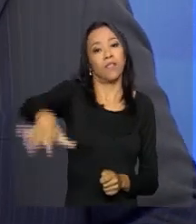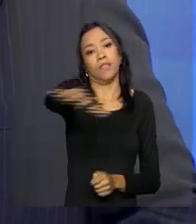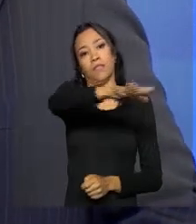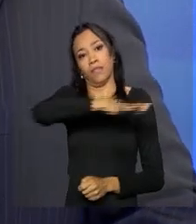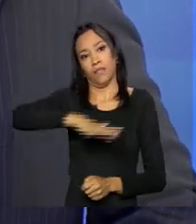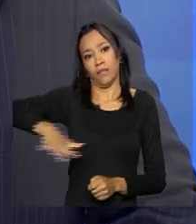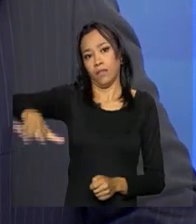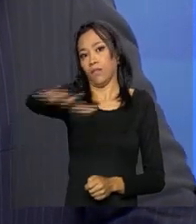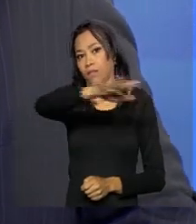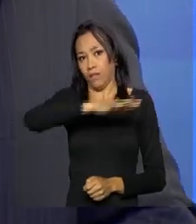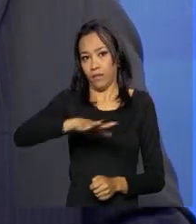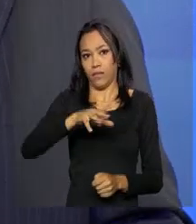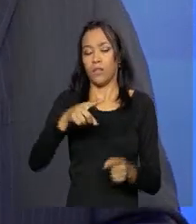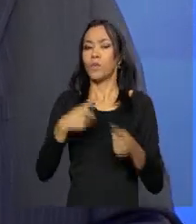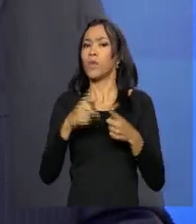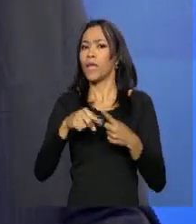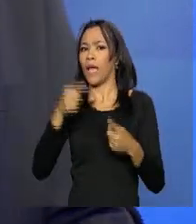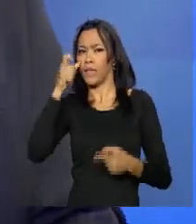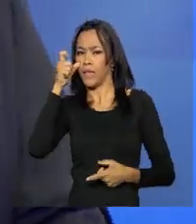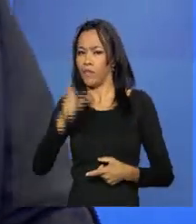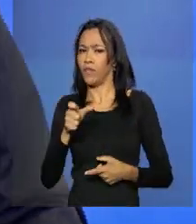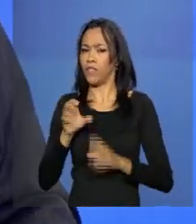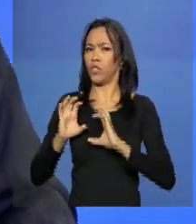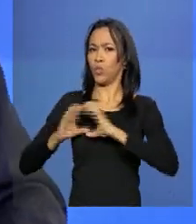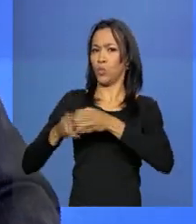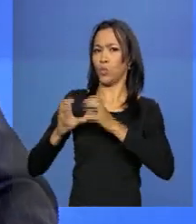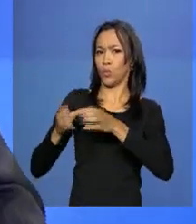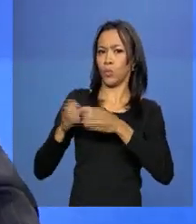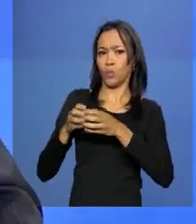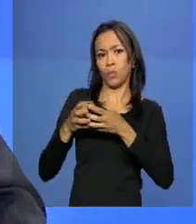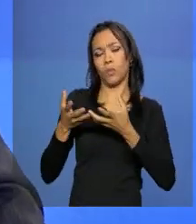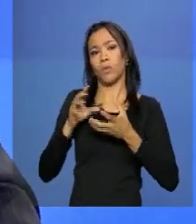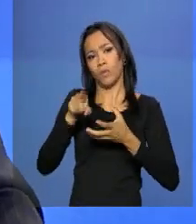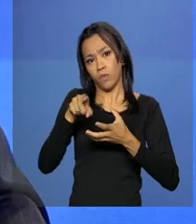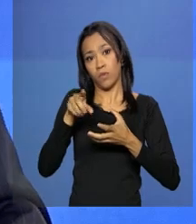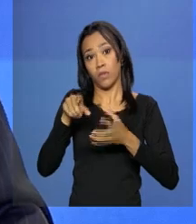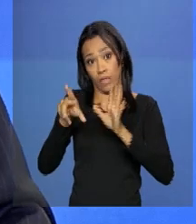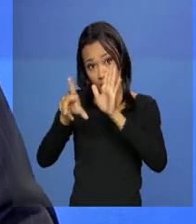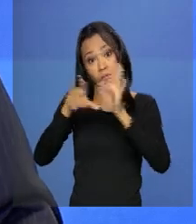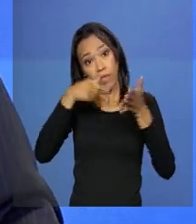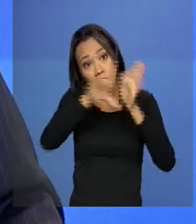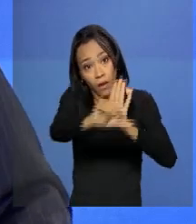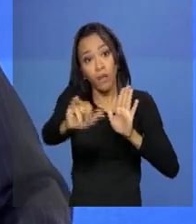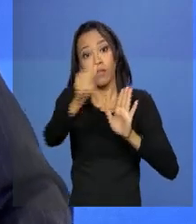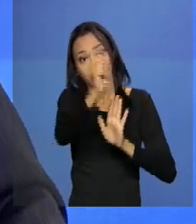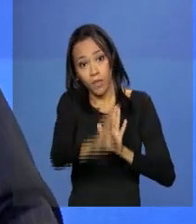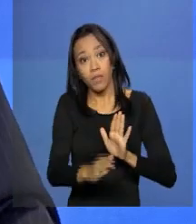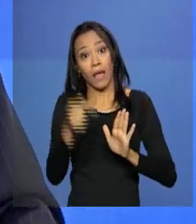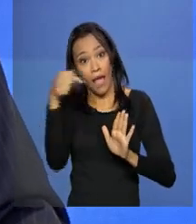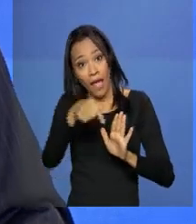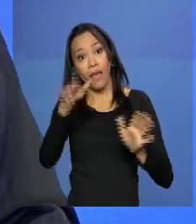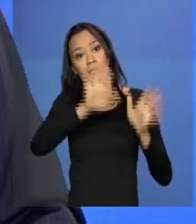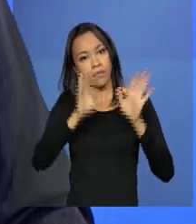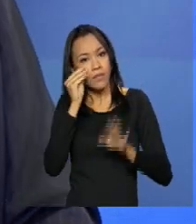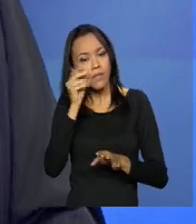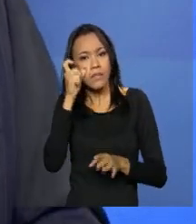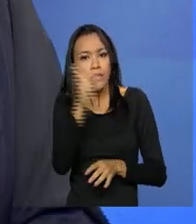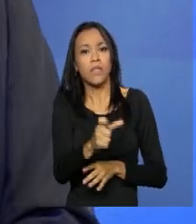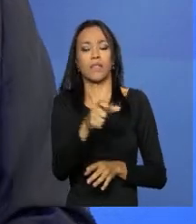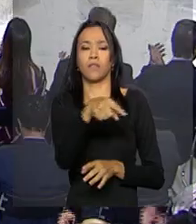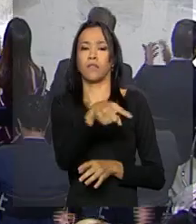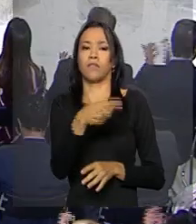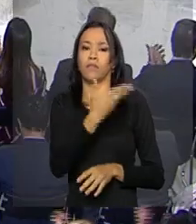que a defesa incondicional da autoridade da Constituição e das leis brasileiras. Isso é cuidar do interesse público.